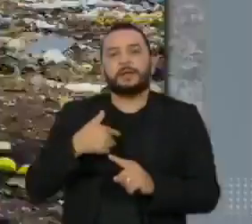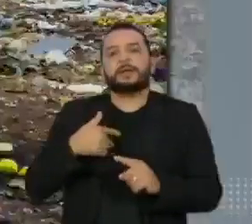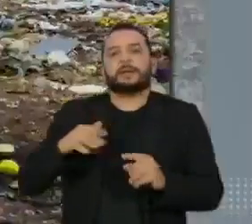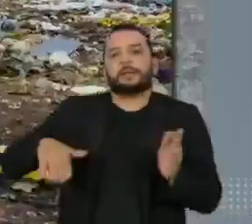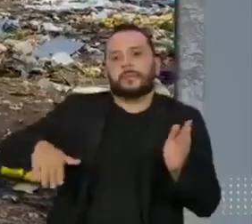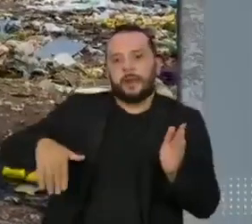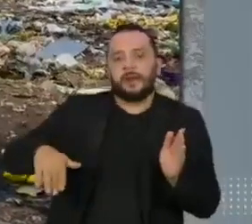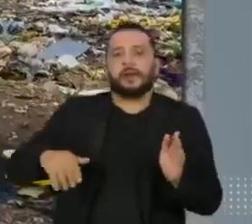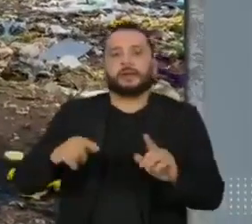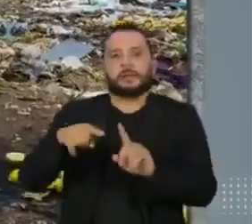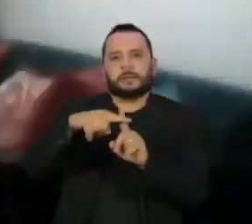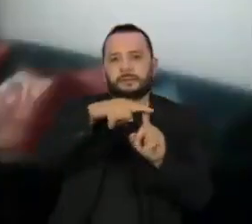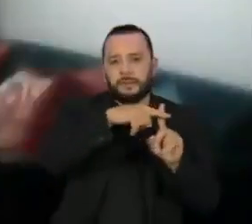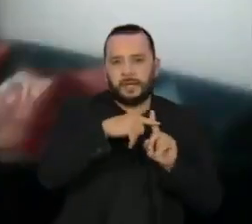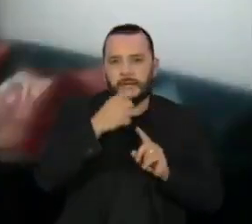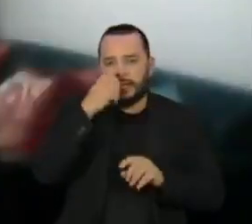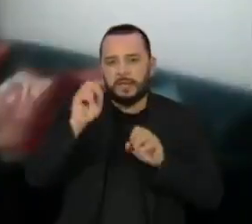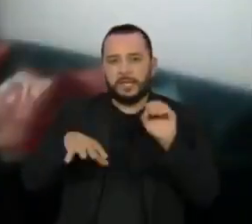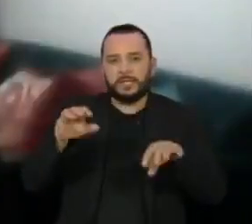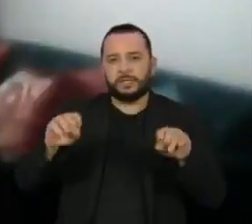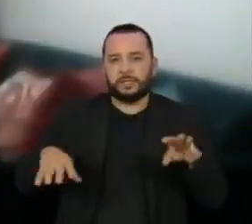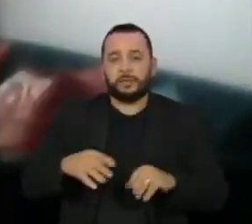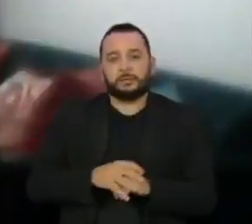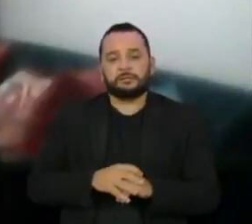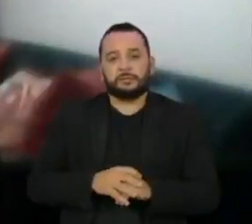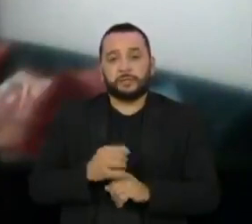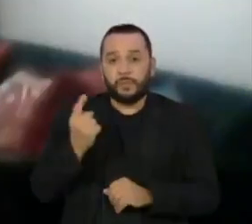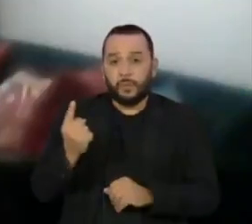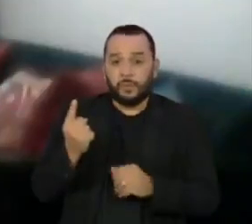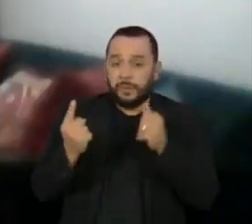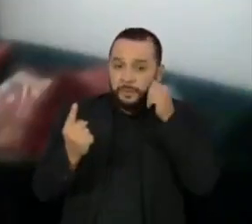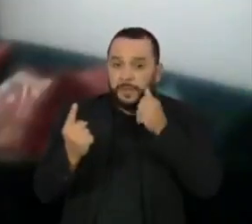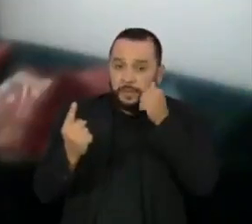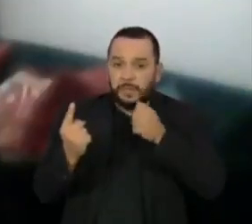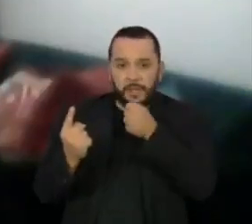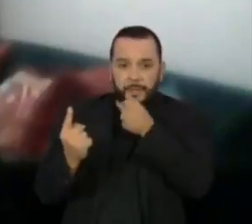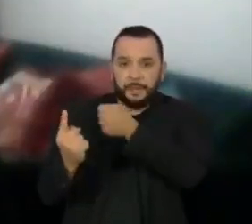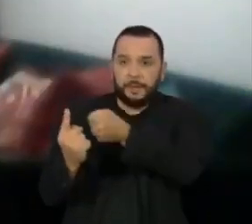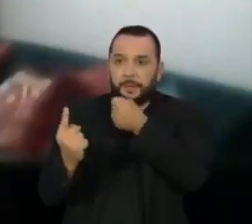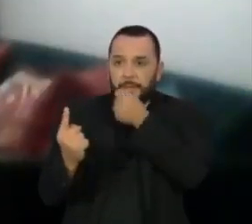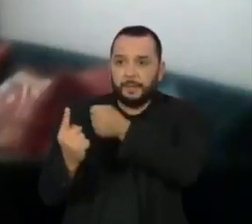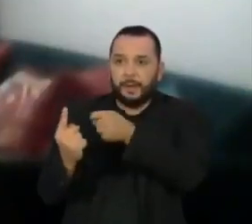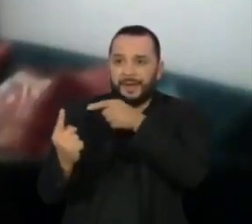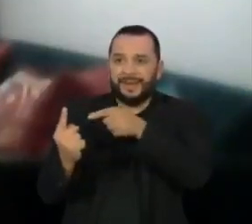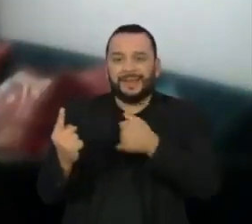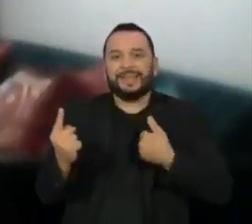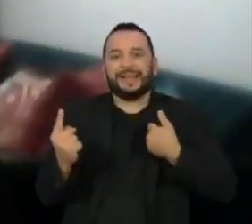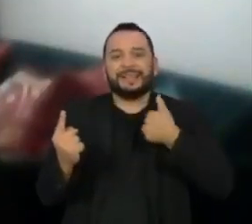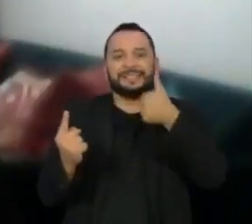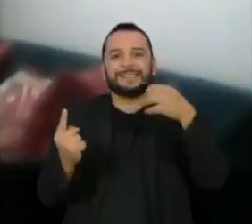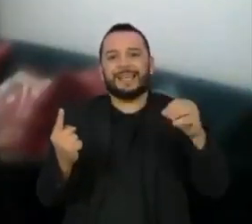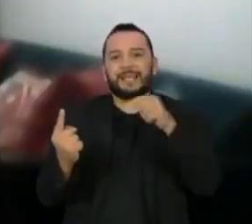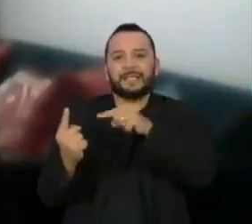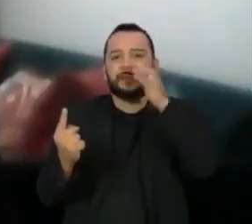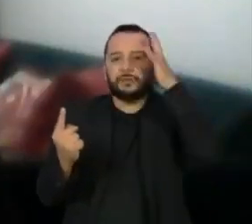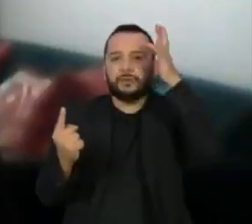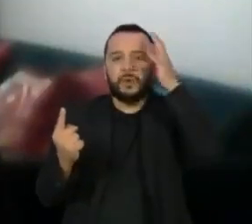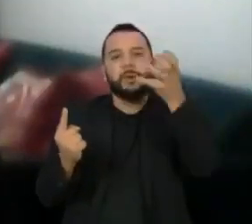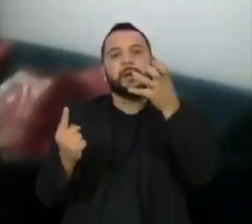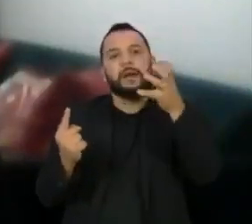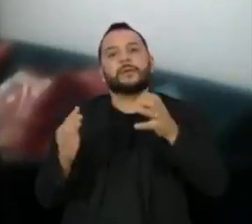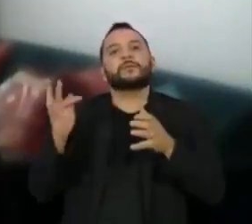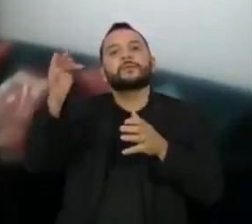cemitérios, no lixão. Uma das meninas que a gente entrevistou tinha 10 anos e o sonho dela era ser médica.